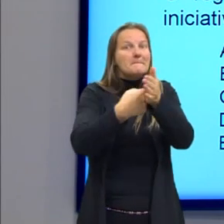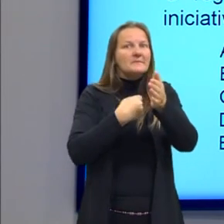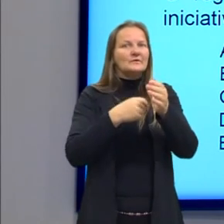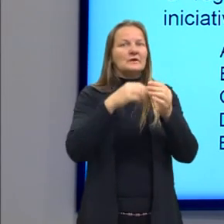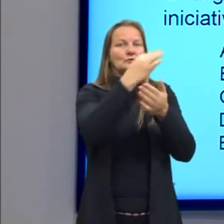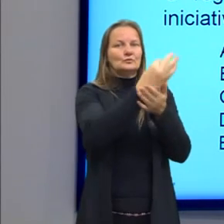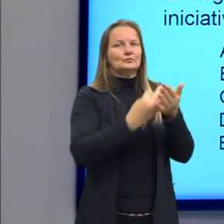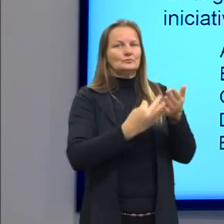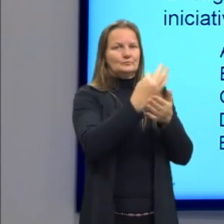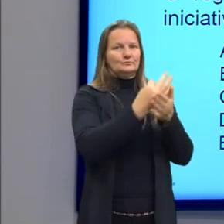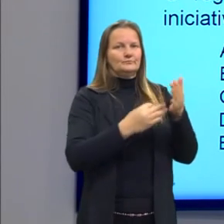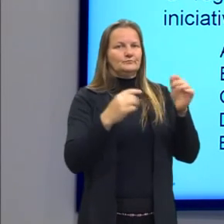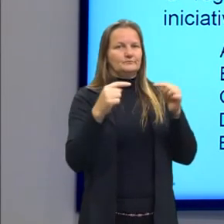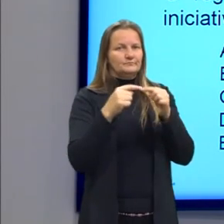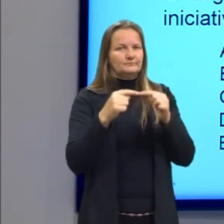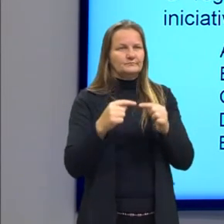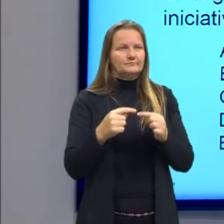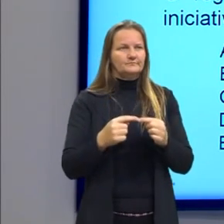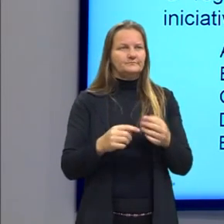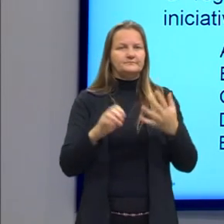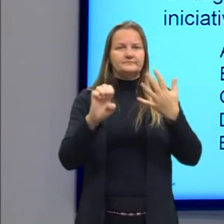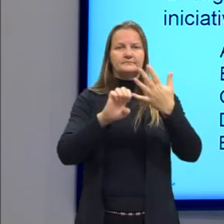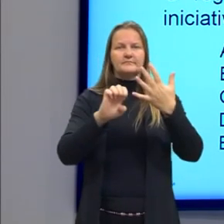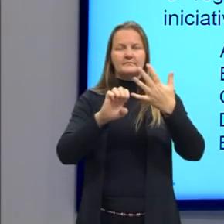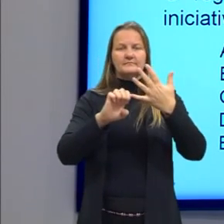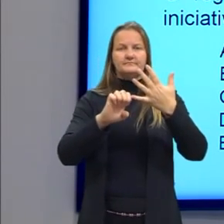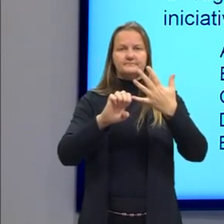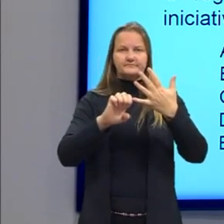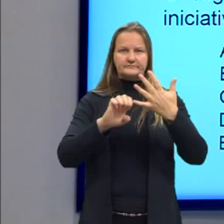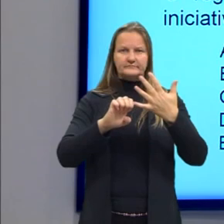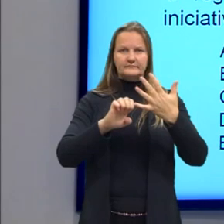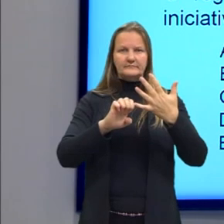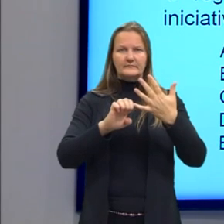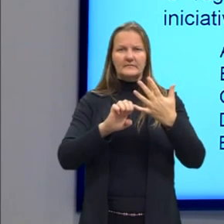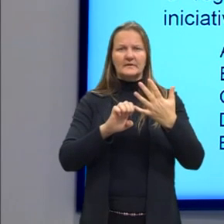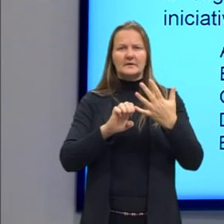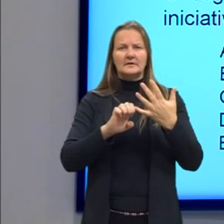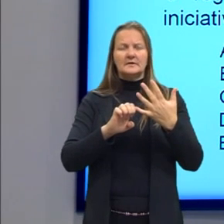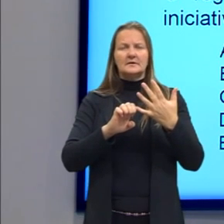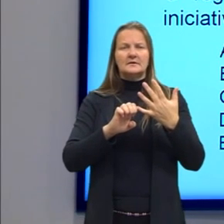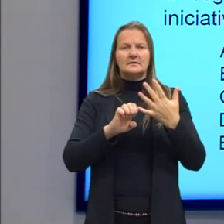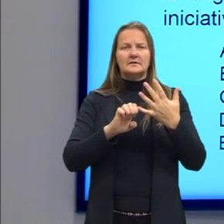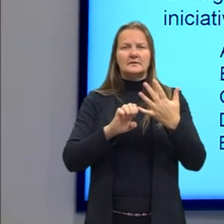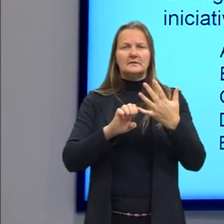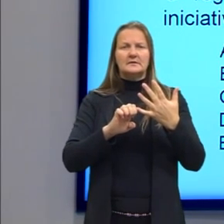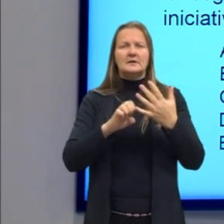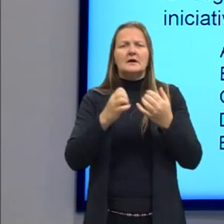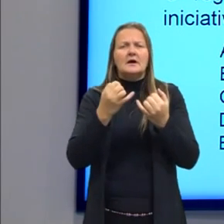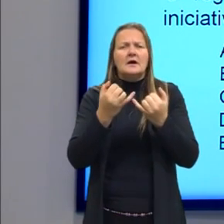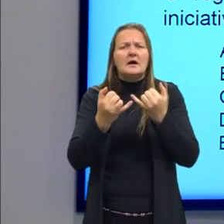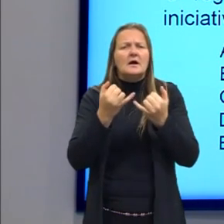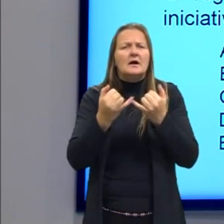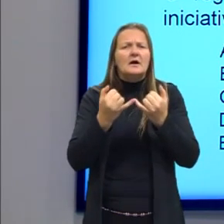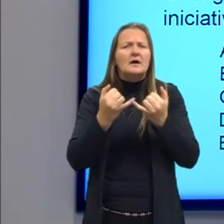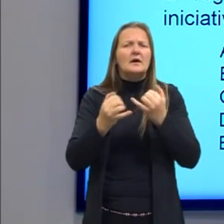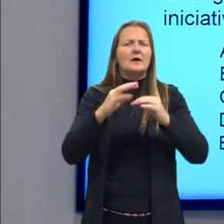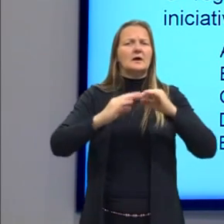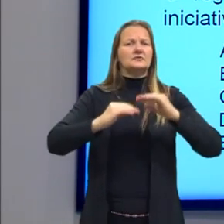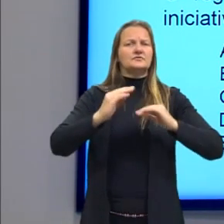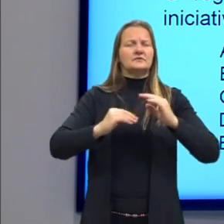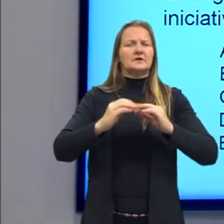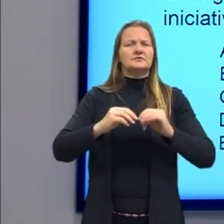dito no texto. E vamos para a última alternativa, então, restrição da atividade missionária para